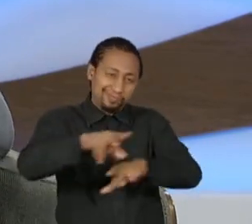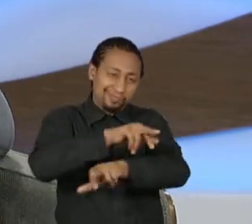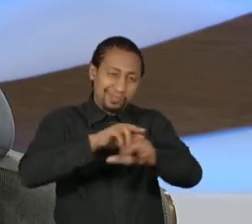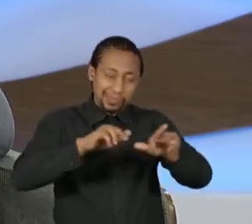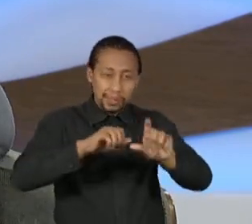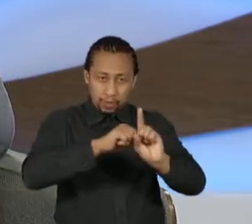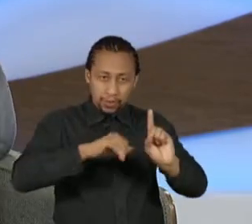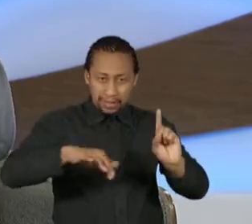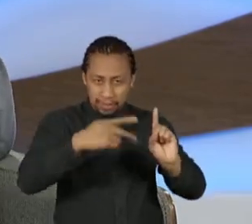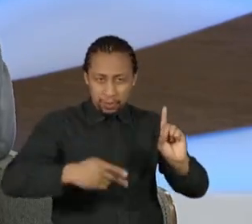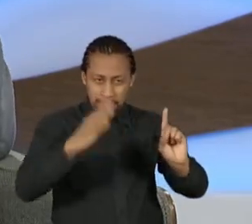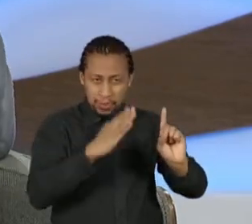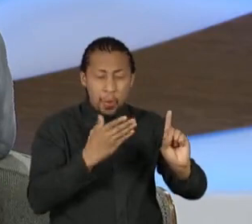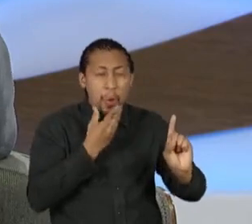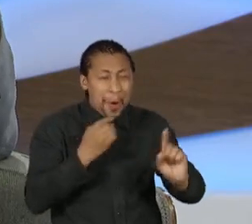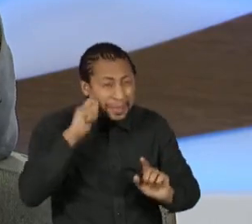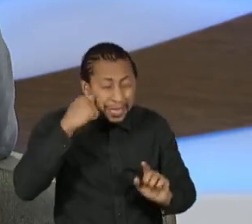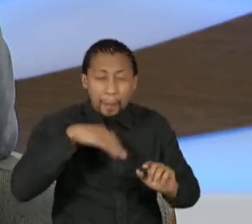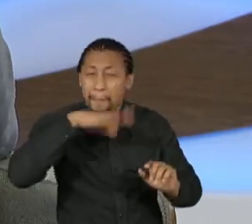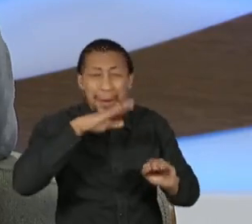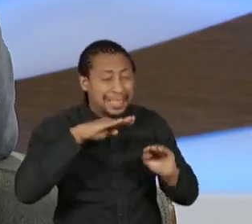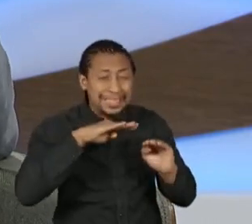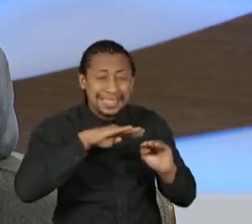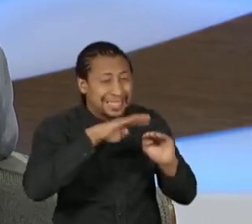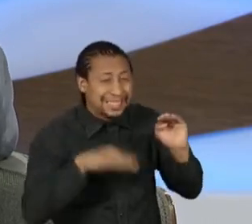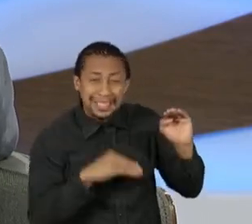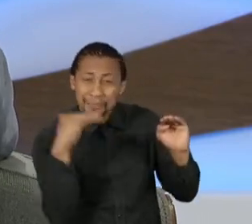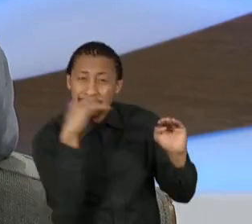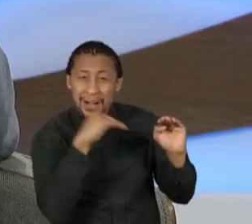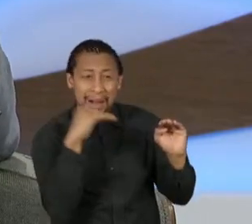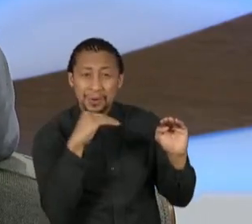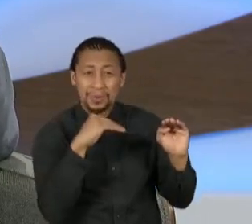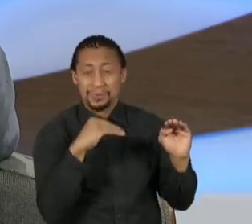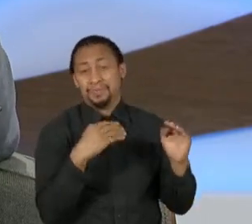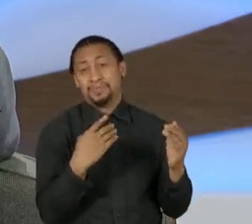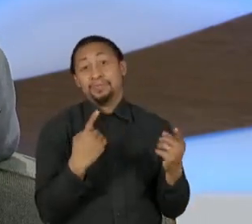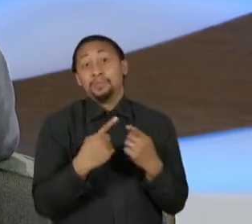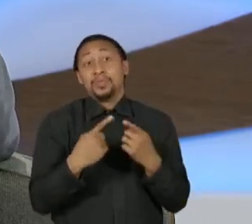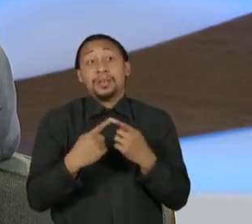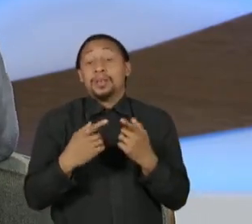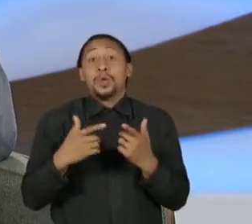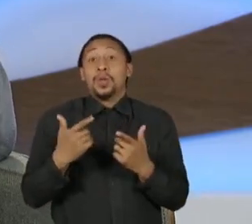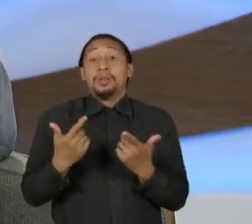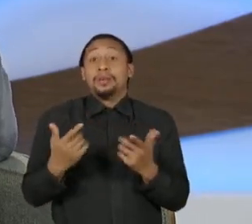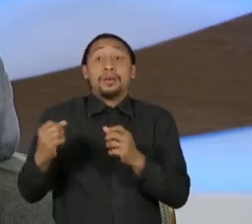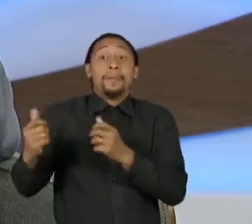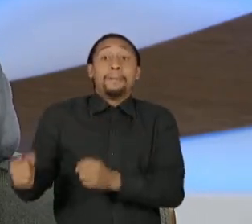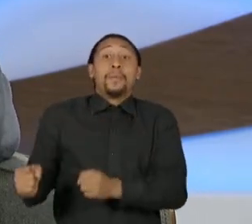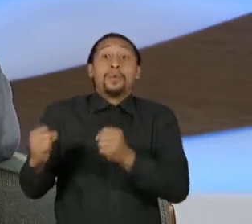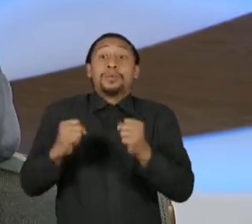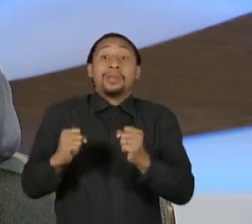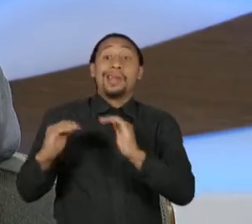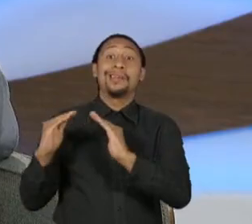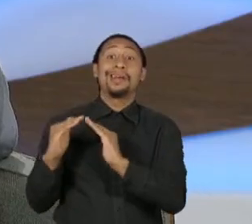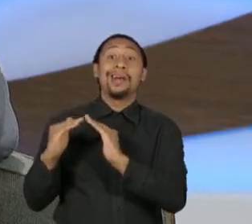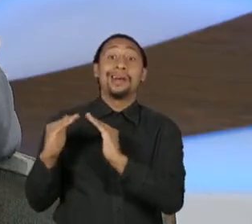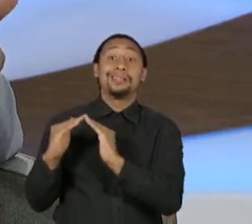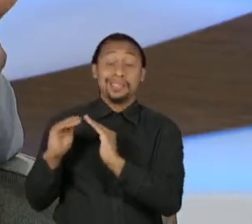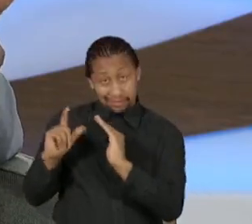porque o lugar que ele entende que ele tem algum poder é em casa, e esse poder muitas vezes se revela de uma forma